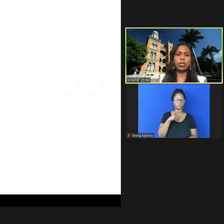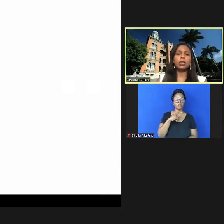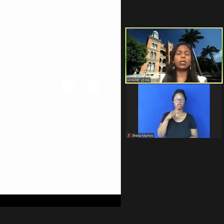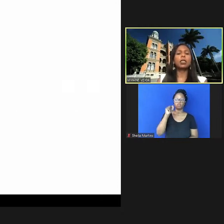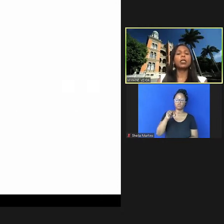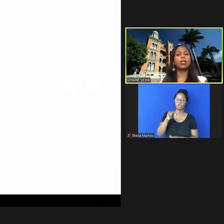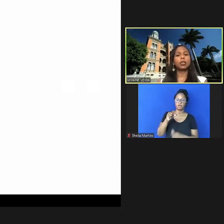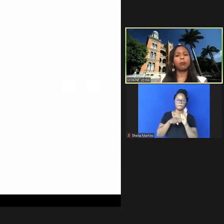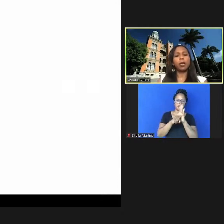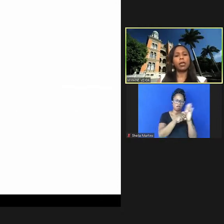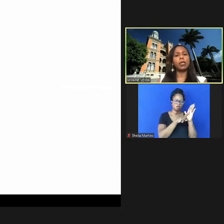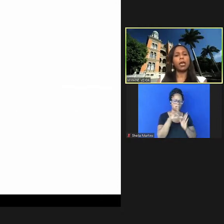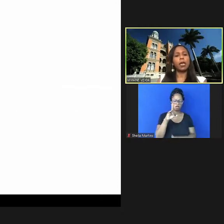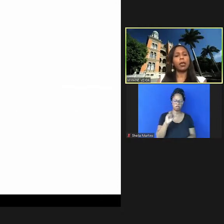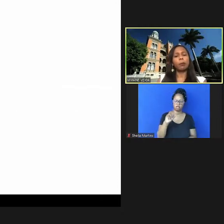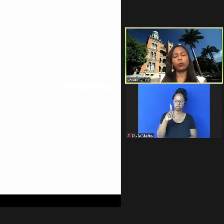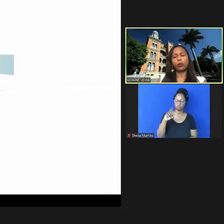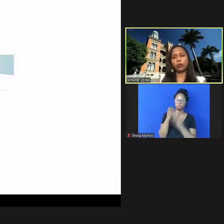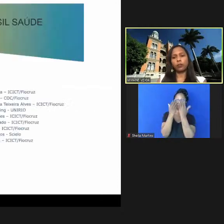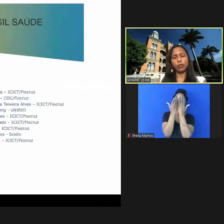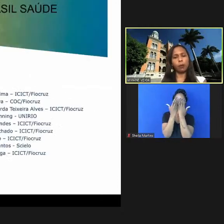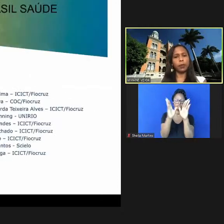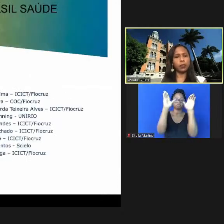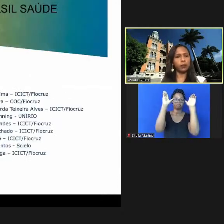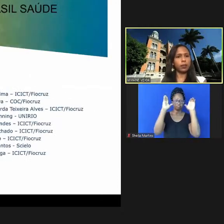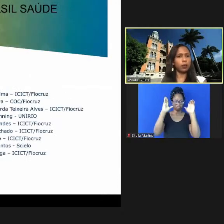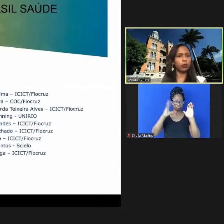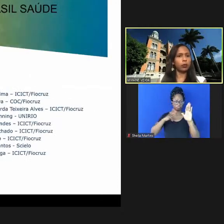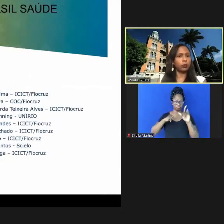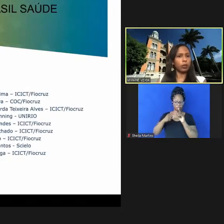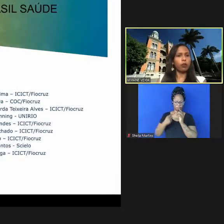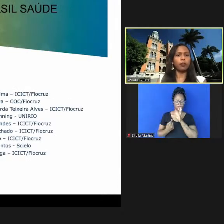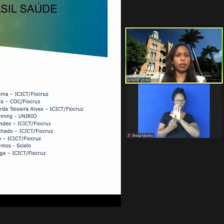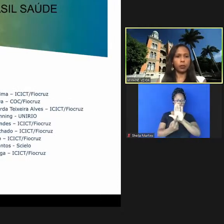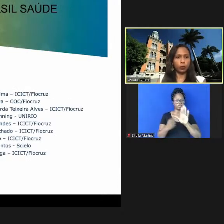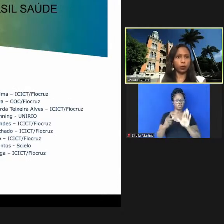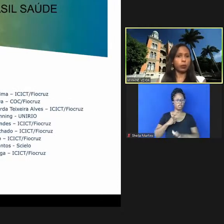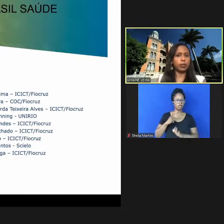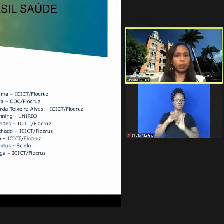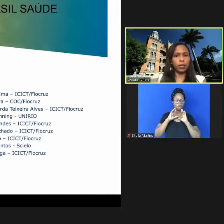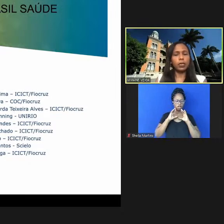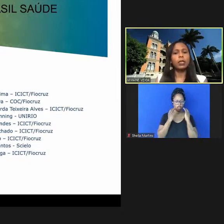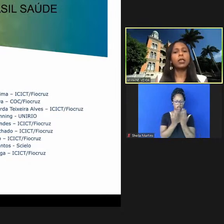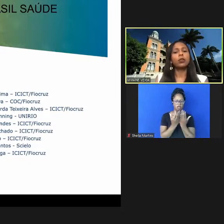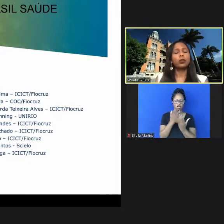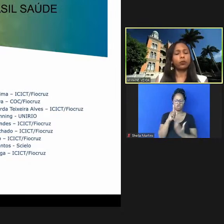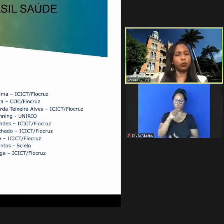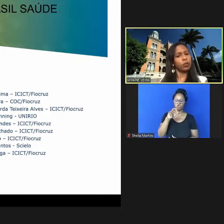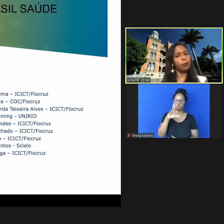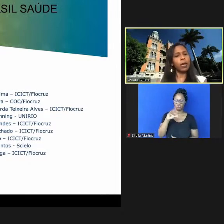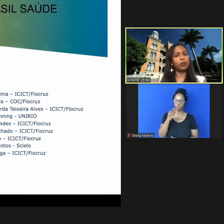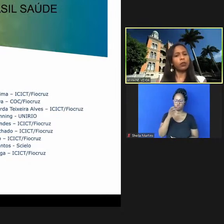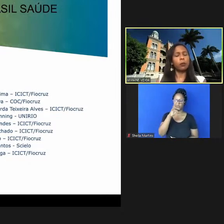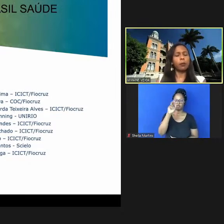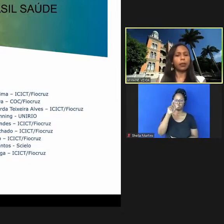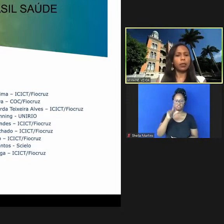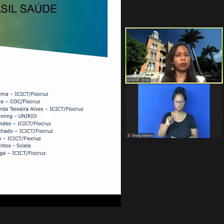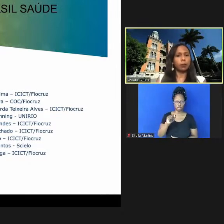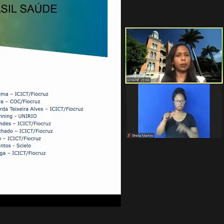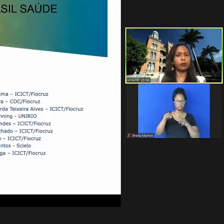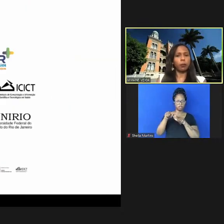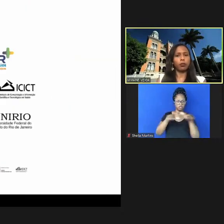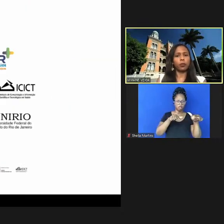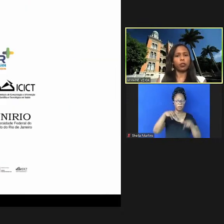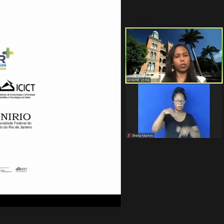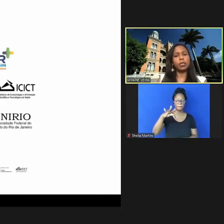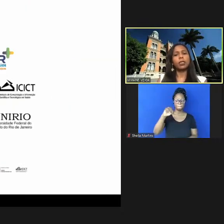pesquisa que também fez uma apresentação na conferência Luso Brasileira de um dos trabalhos sobre metadados